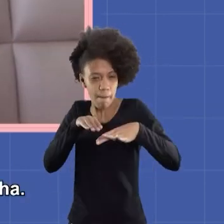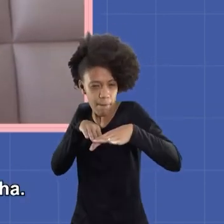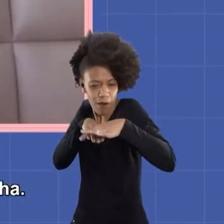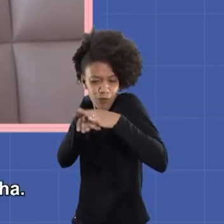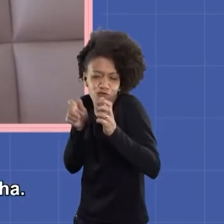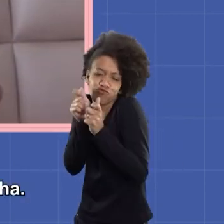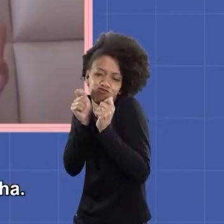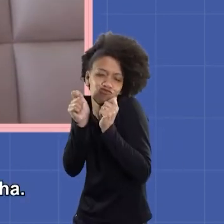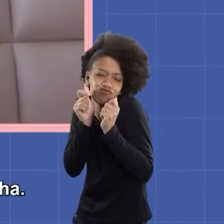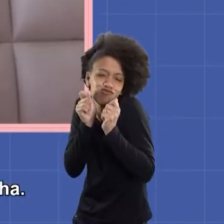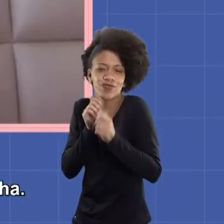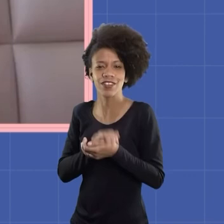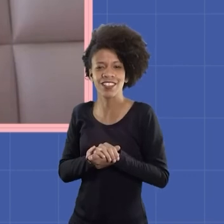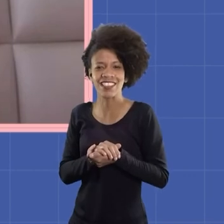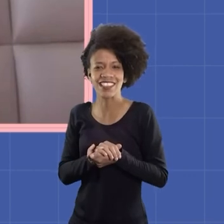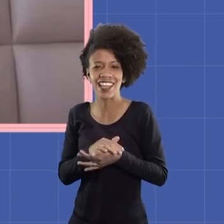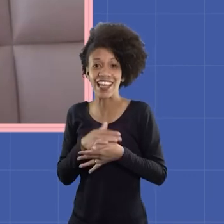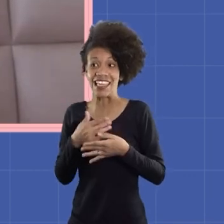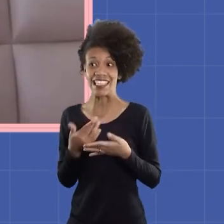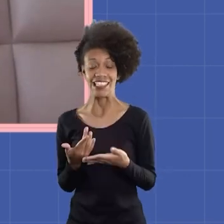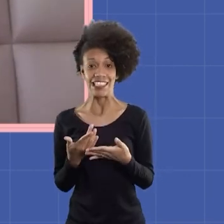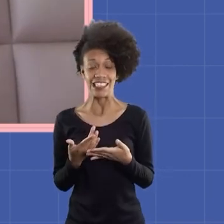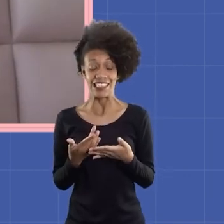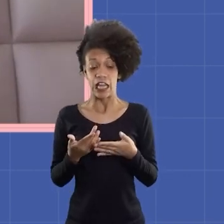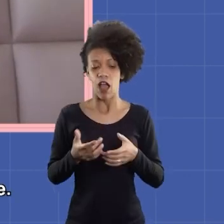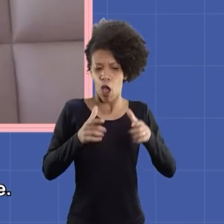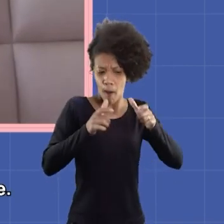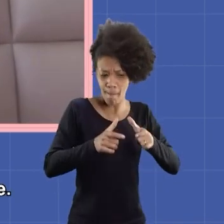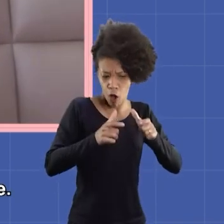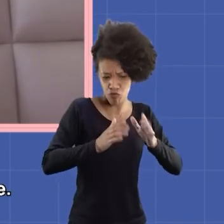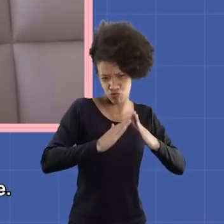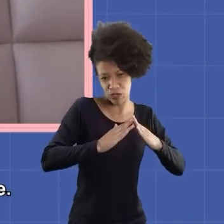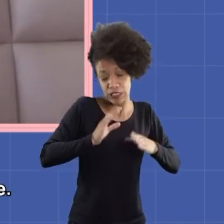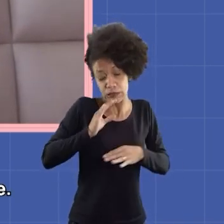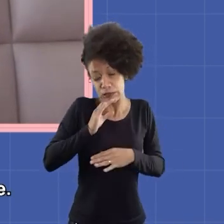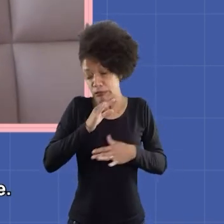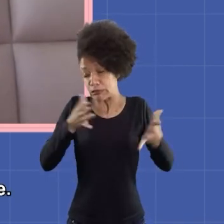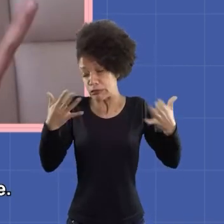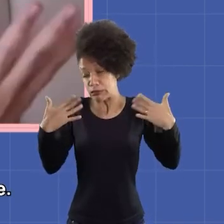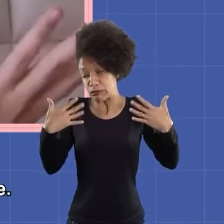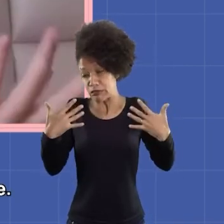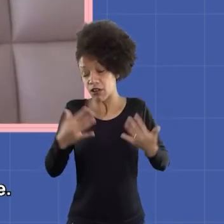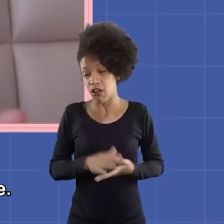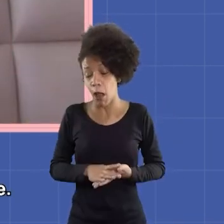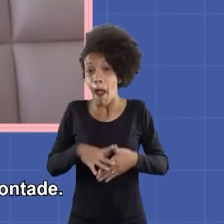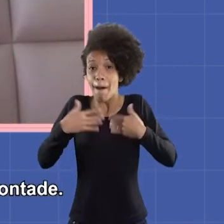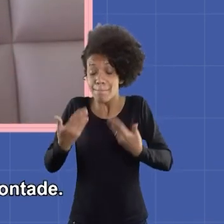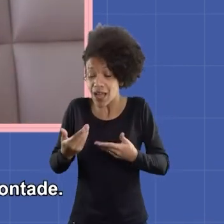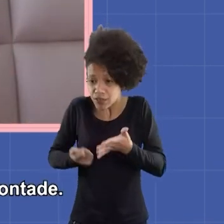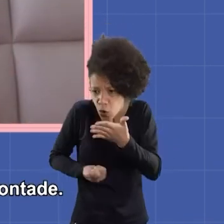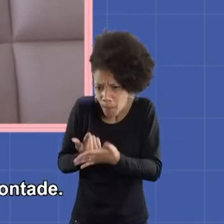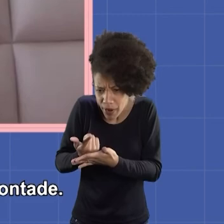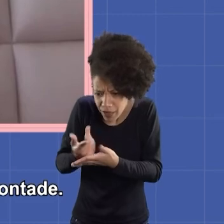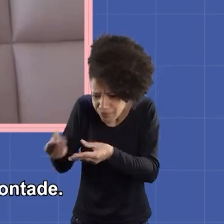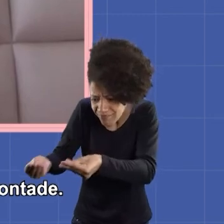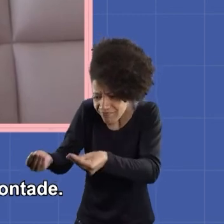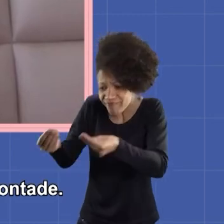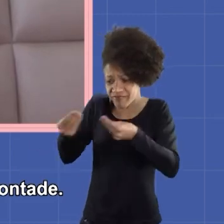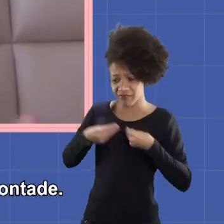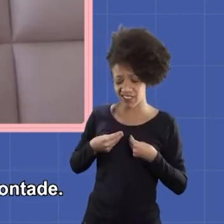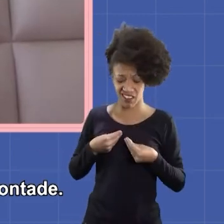uma pantocinha bem fofinha aí porque eu não tenho muita coisa porque assim a gente não mora no meu daquente porque depois quando eu